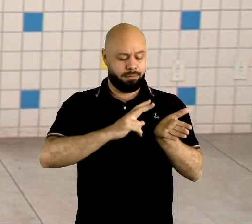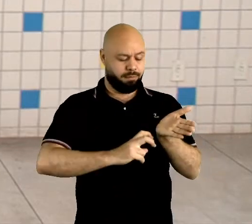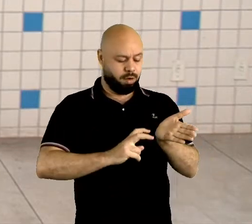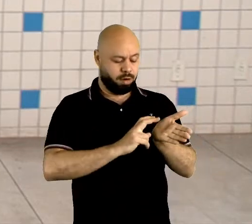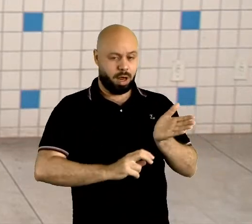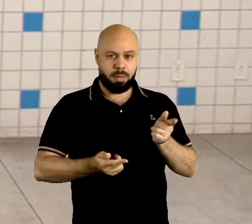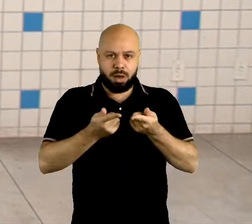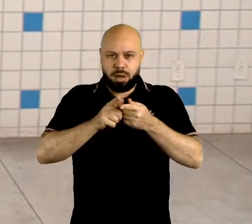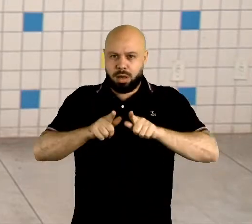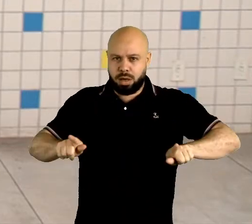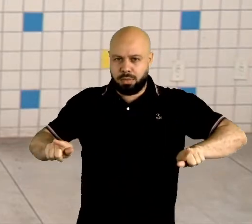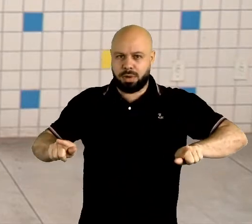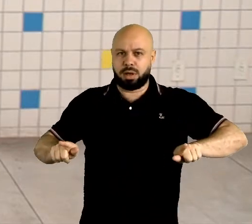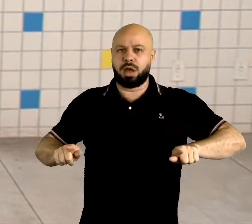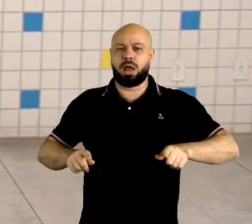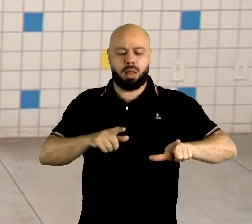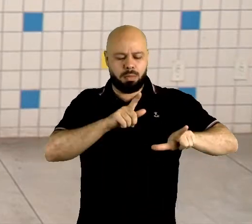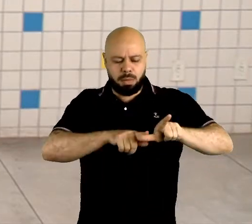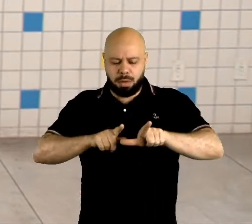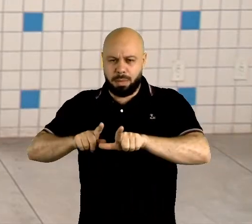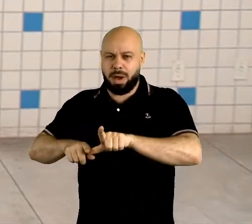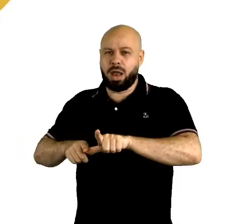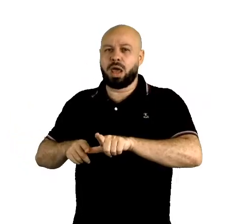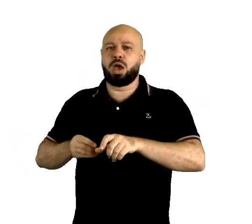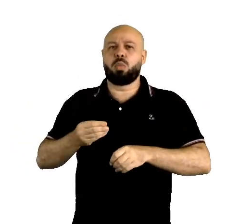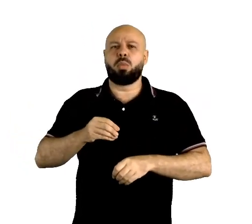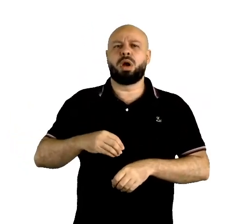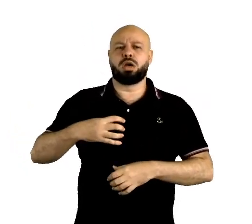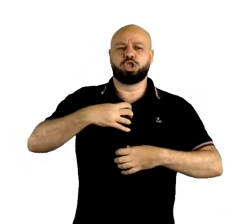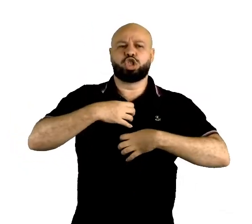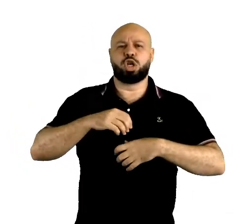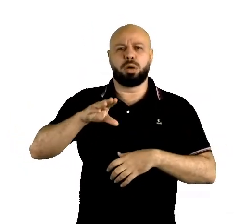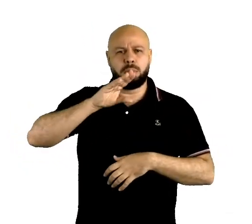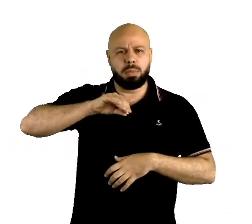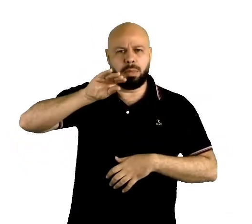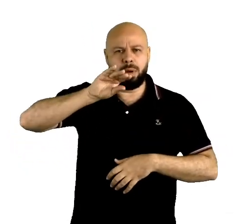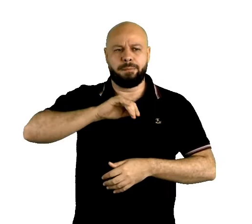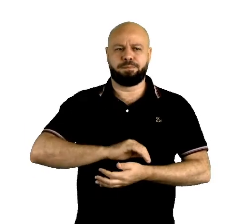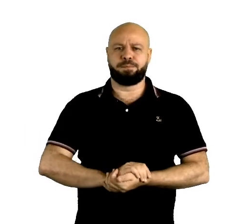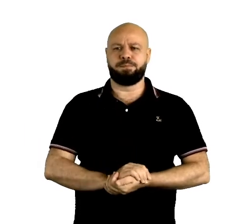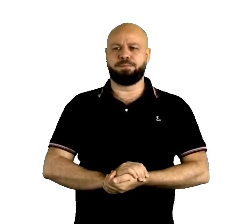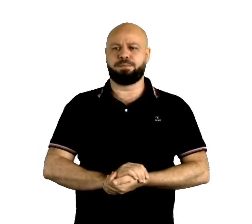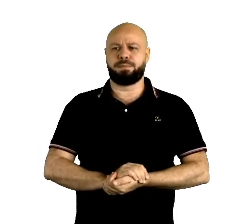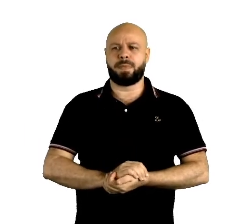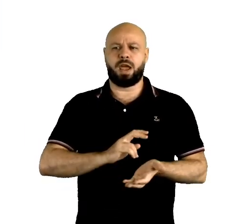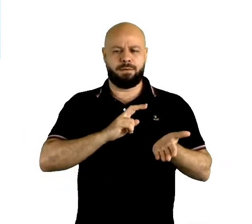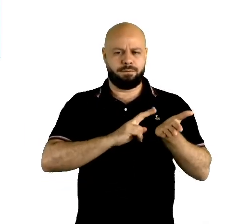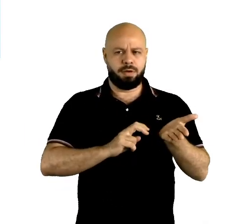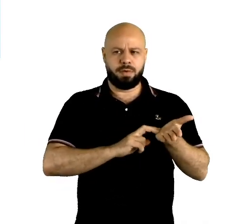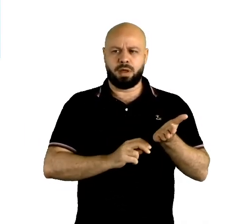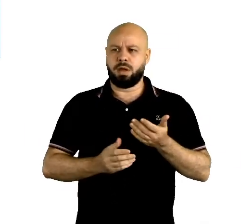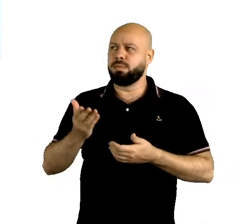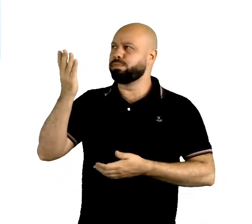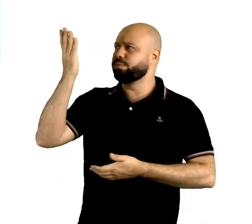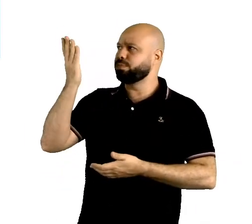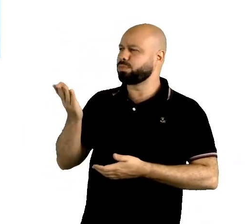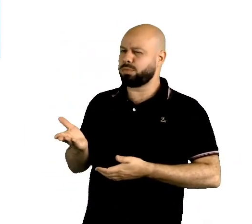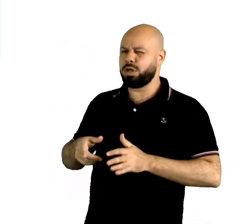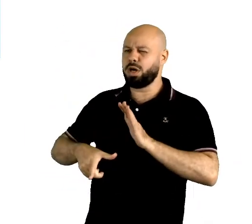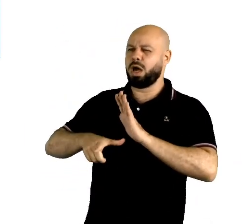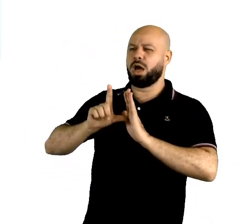gramática, ortografia e pronúncia. Então, no vocabulário, como eu trouxe para vocês na tabela anterior, no